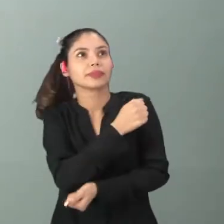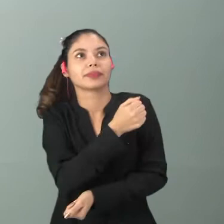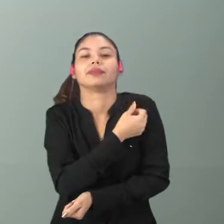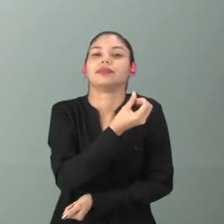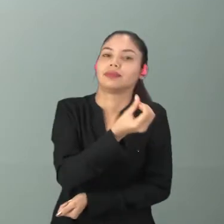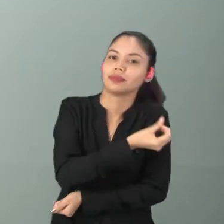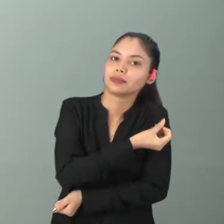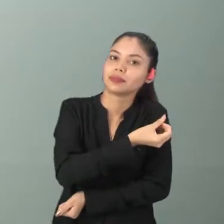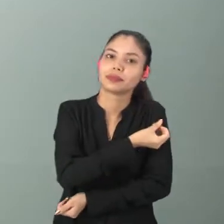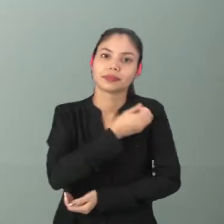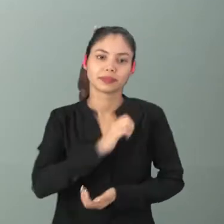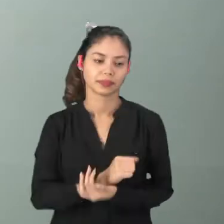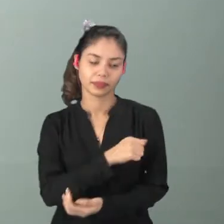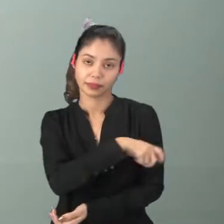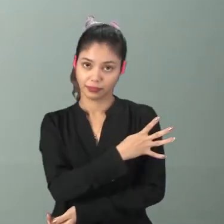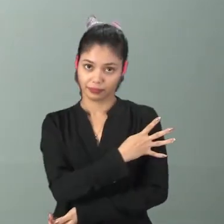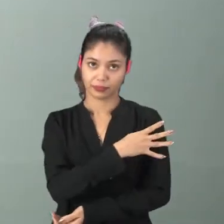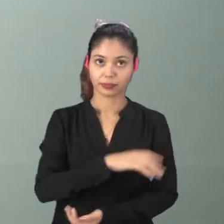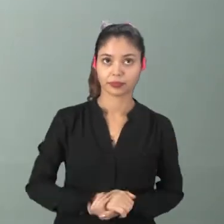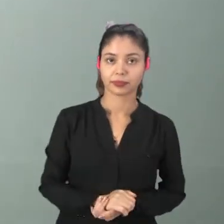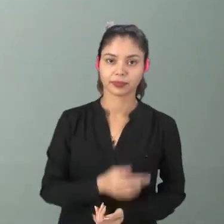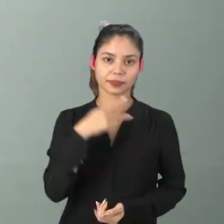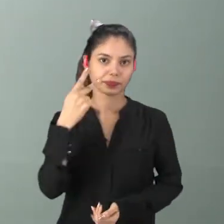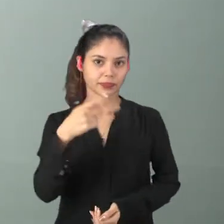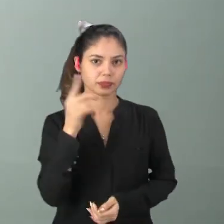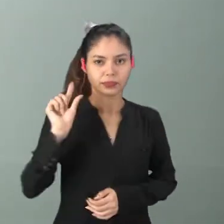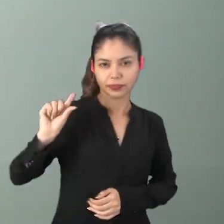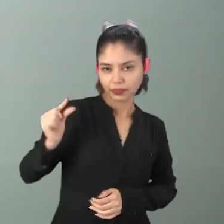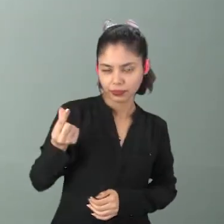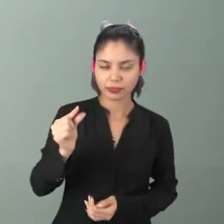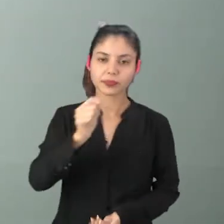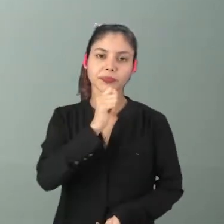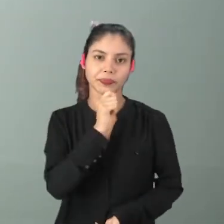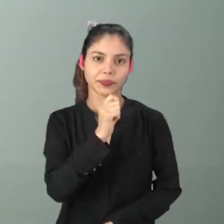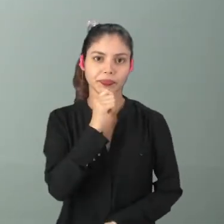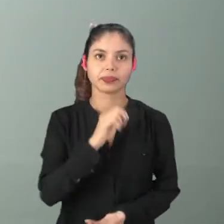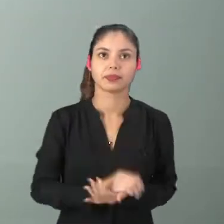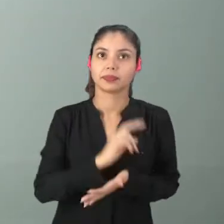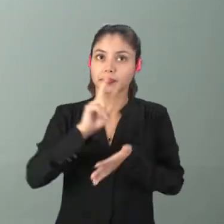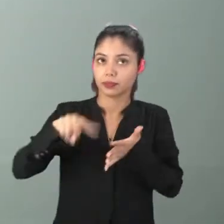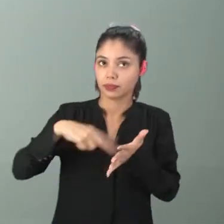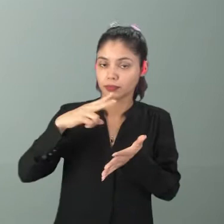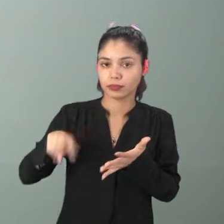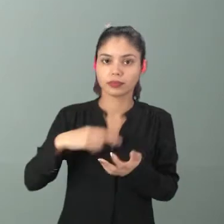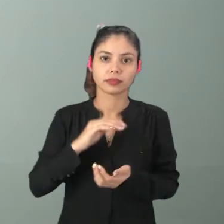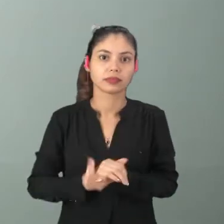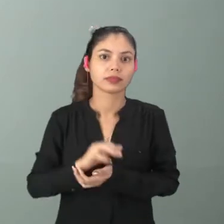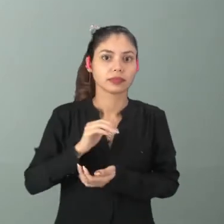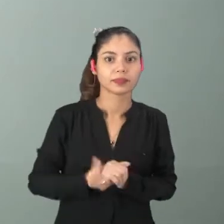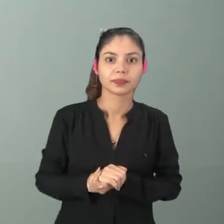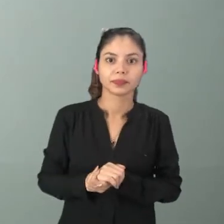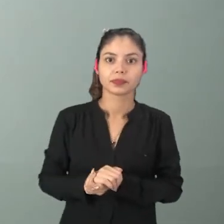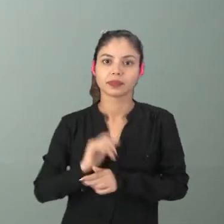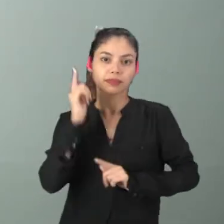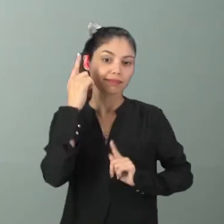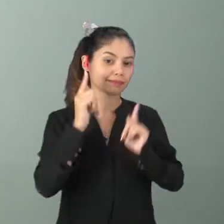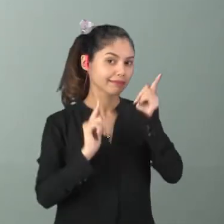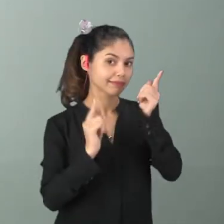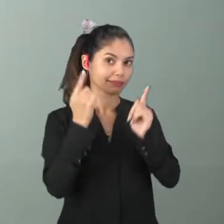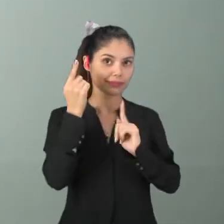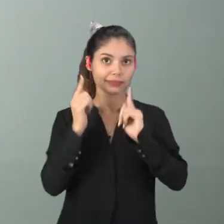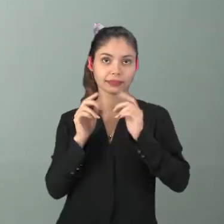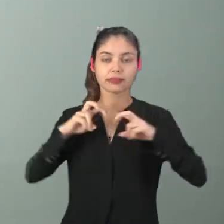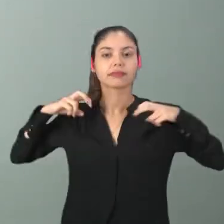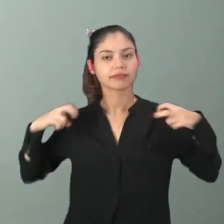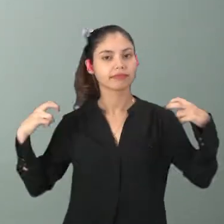6º ano do Ensino Fundamental, para falarmos um pouquinho ainda sobre dança, sobre o maracatu e a ciranda,